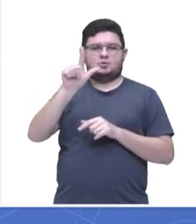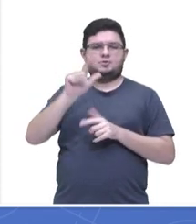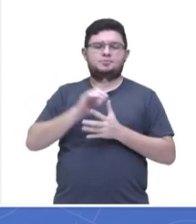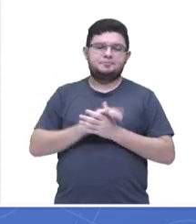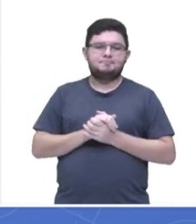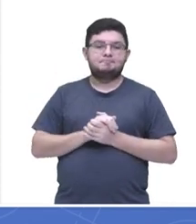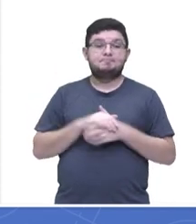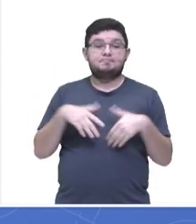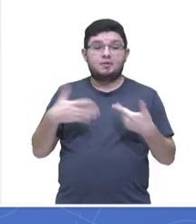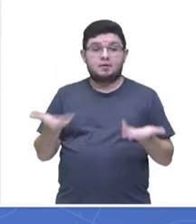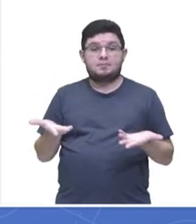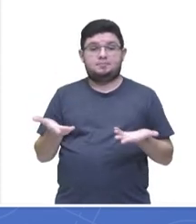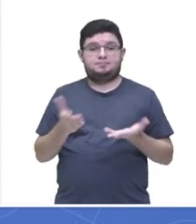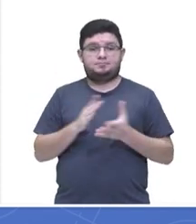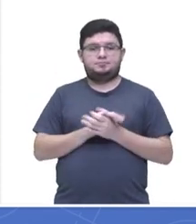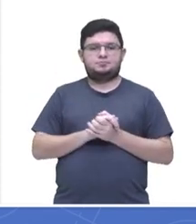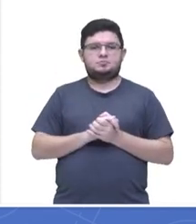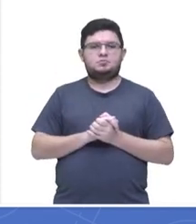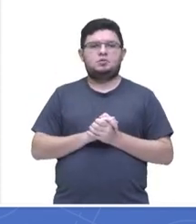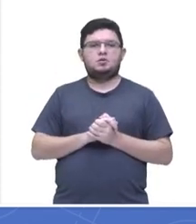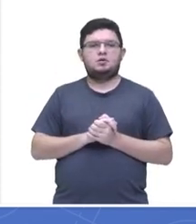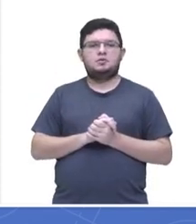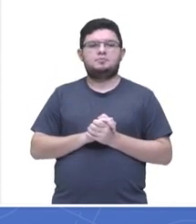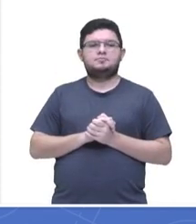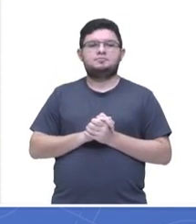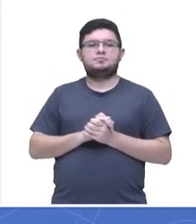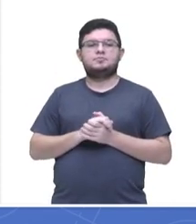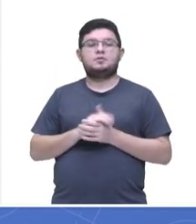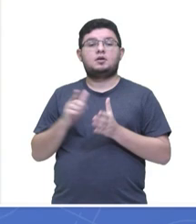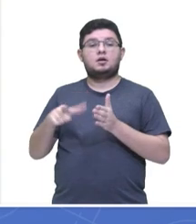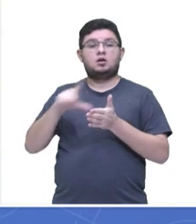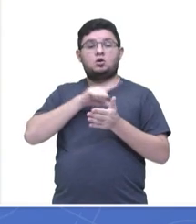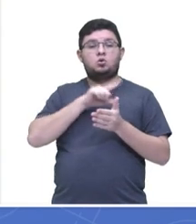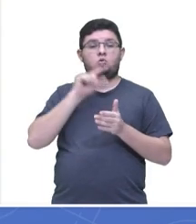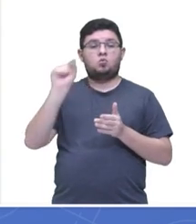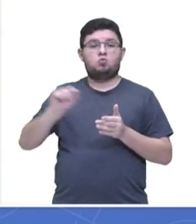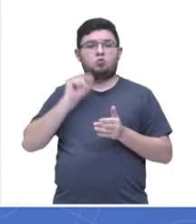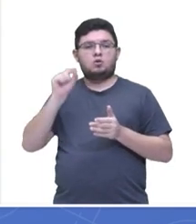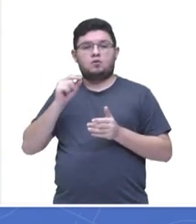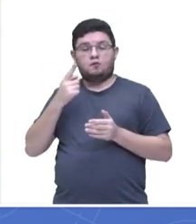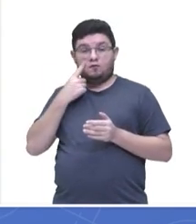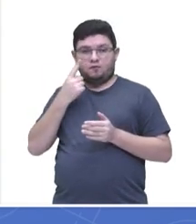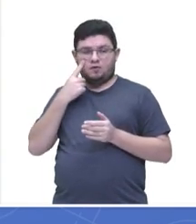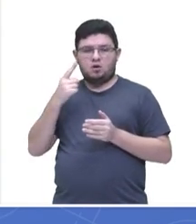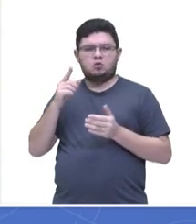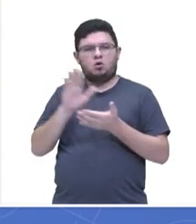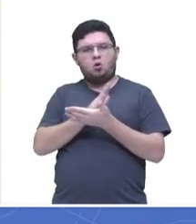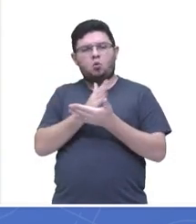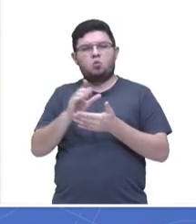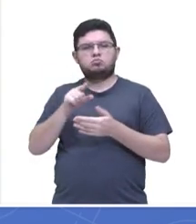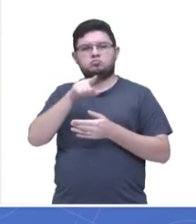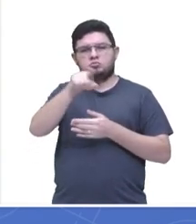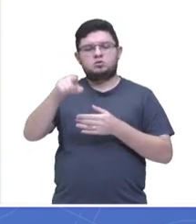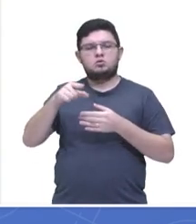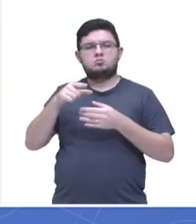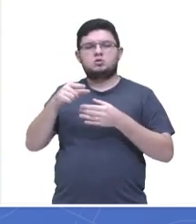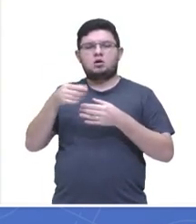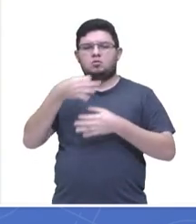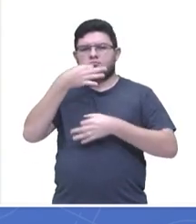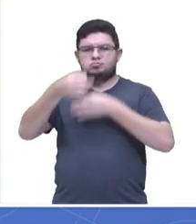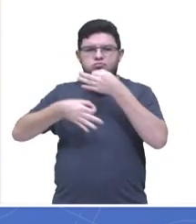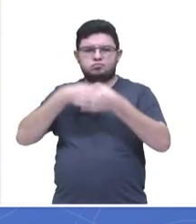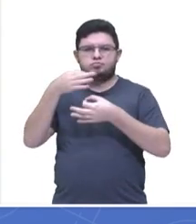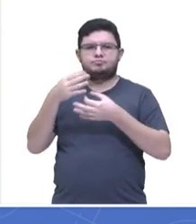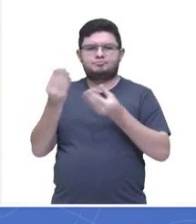Bem, antes de continuarmos a resolver a questão, então, eu vou verificar aqui alguns comentários de vocês. Vejamos,